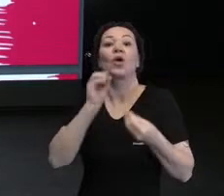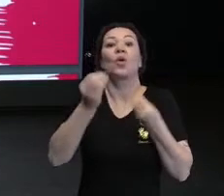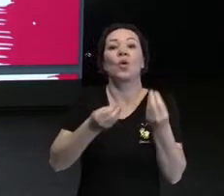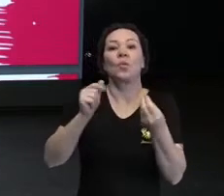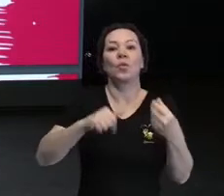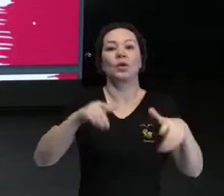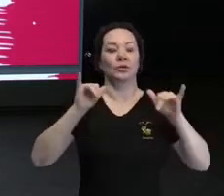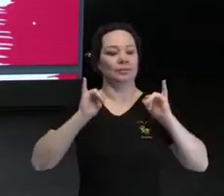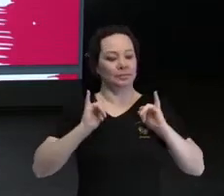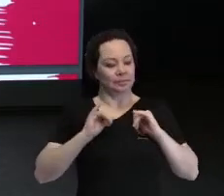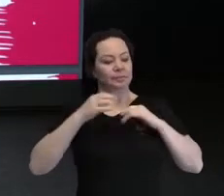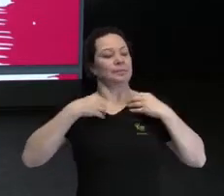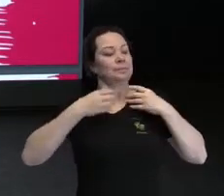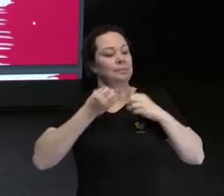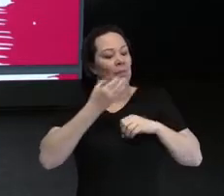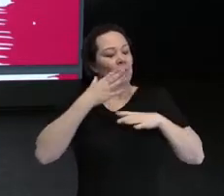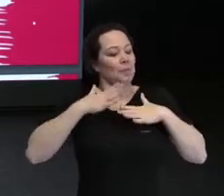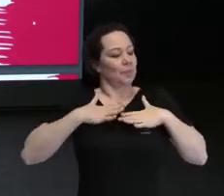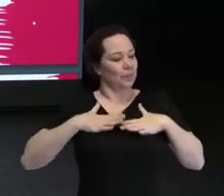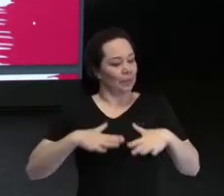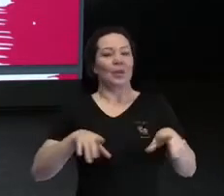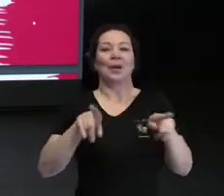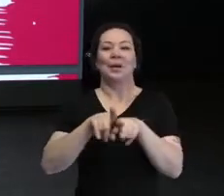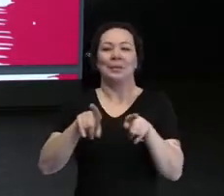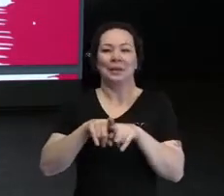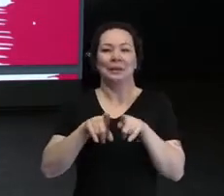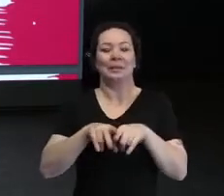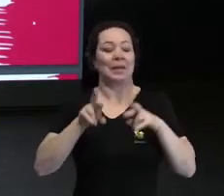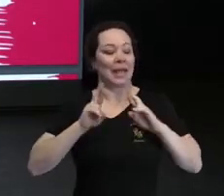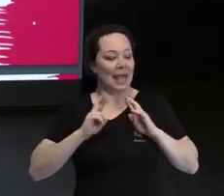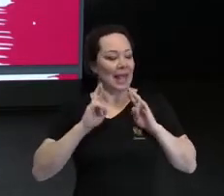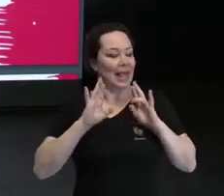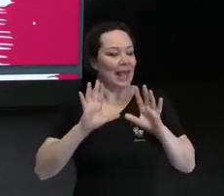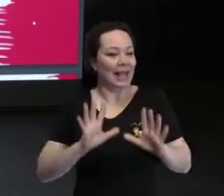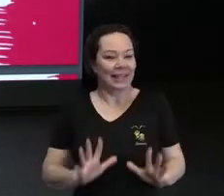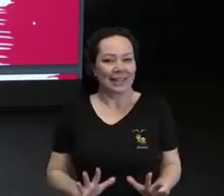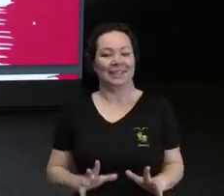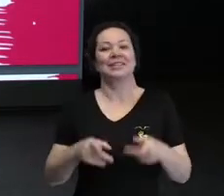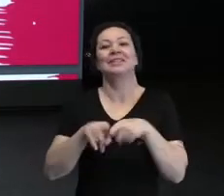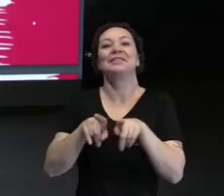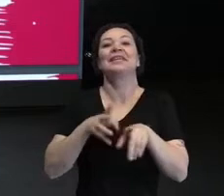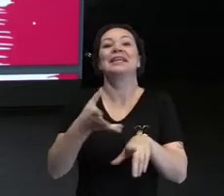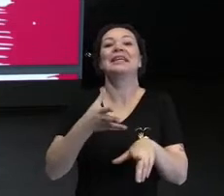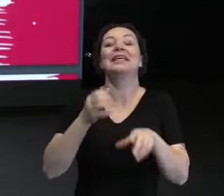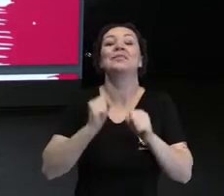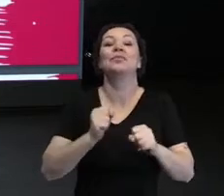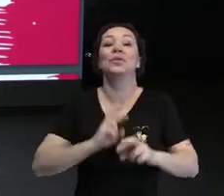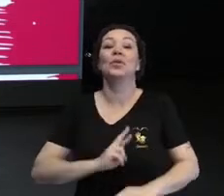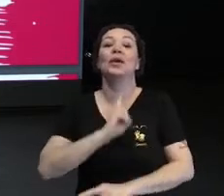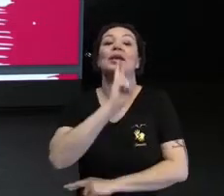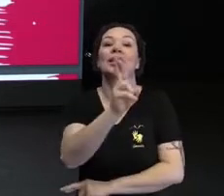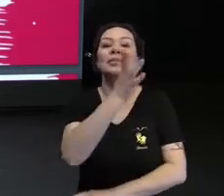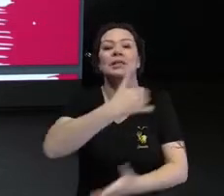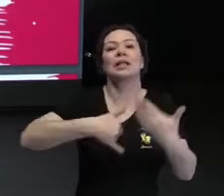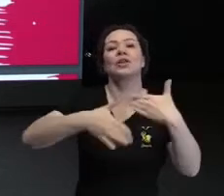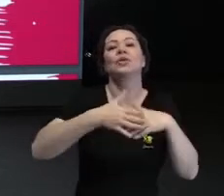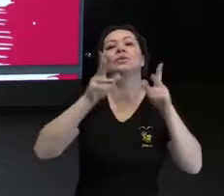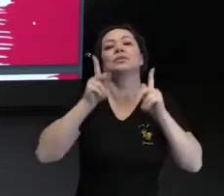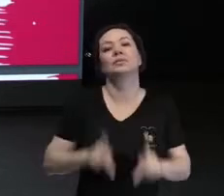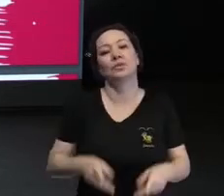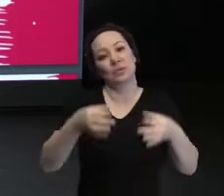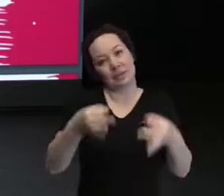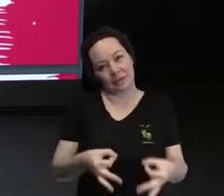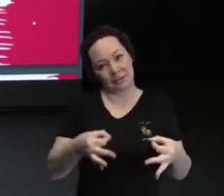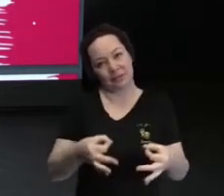relaxar pra estar aqui hoje, e eu falei pra eles que eu queria poder representar todas essas pessoas à altura.